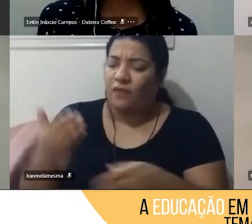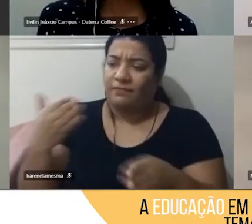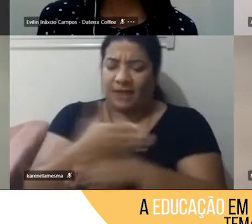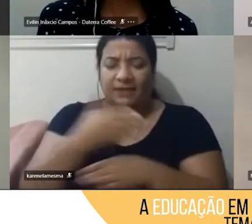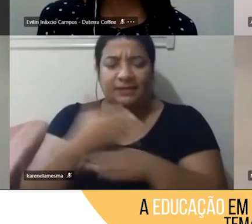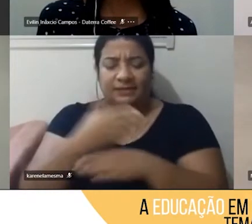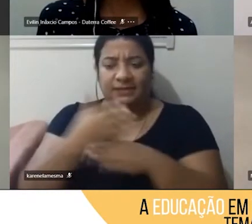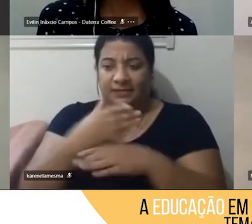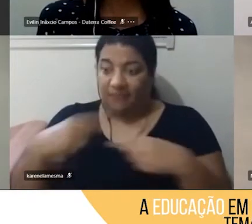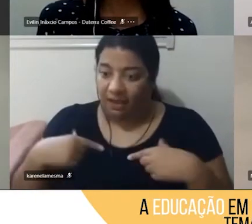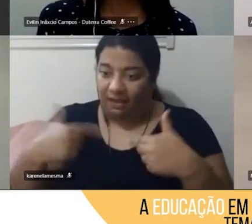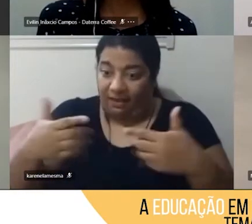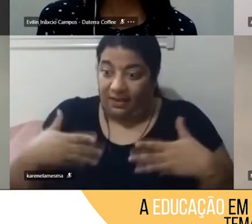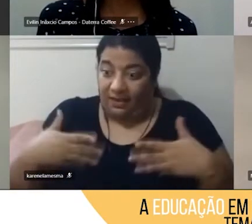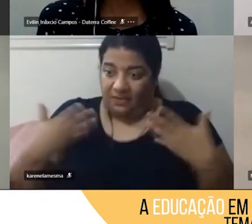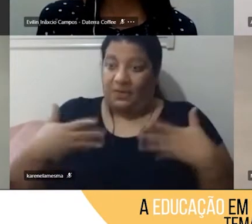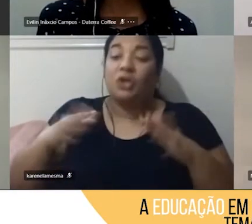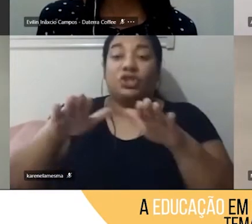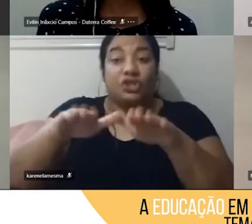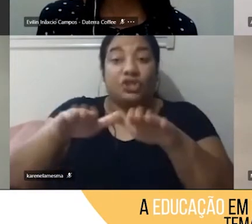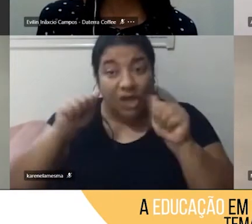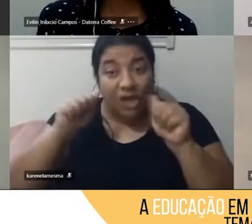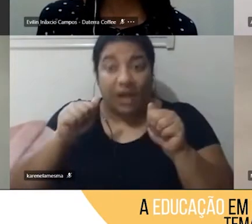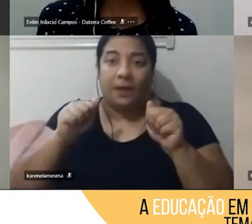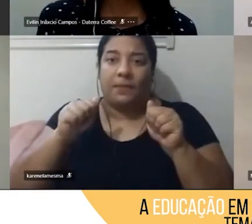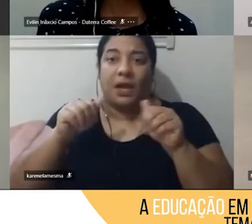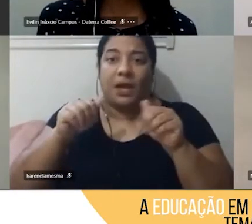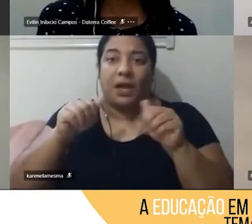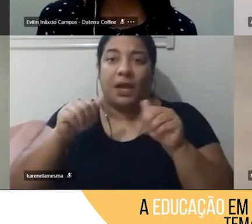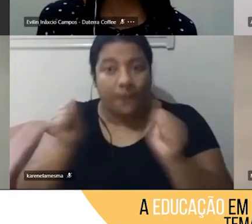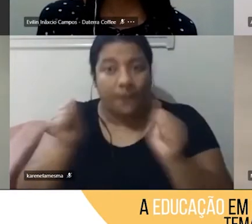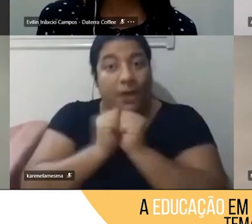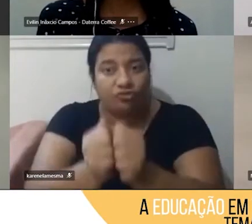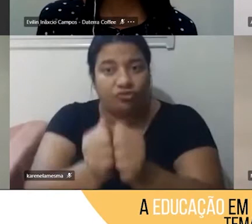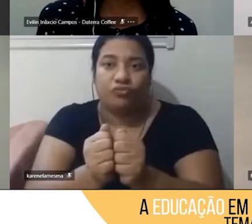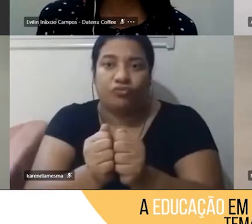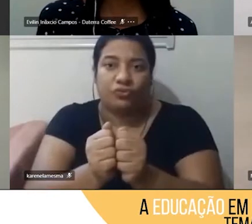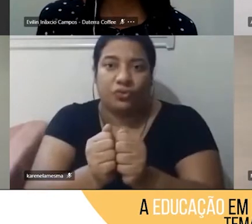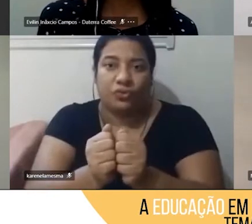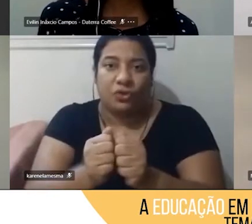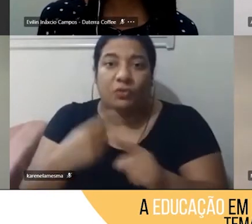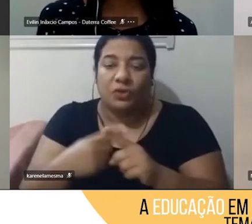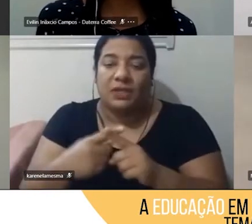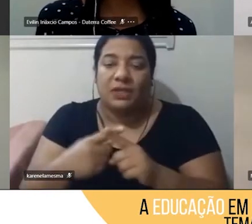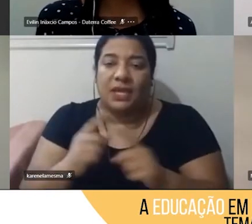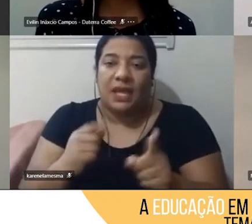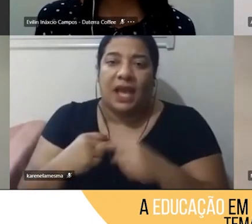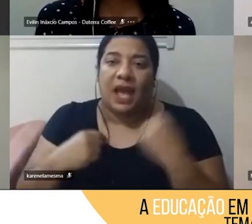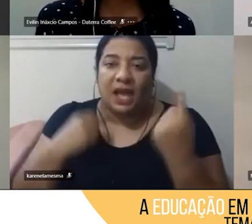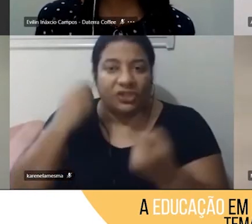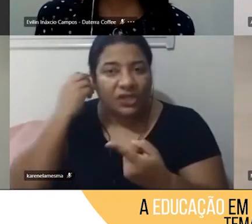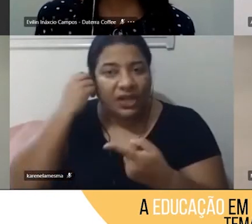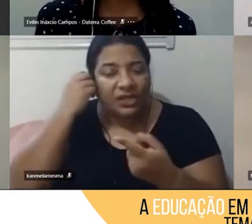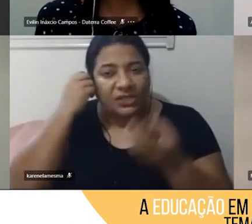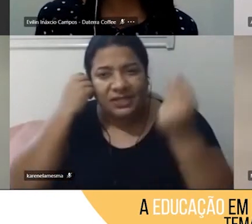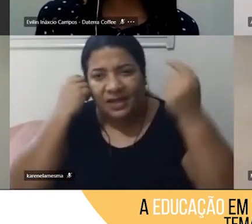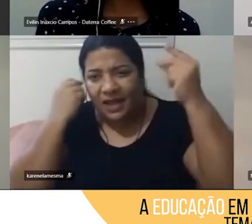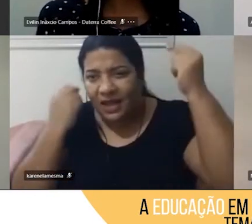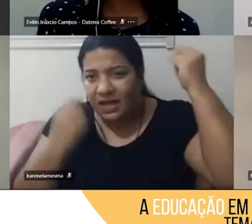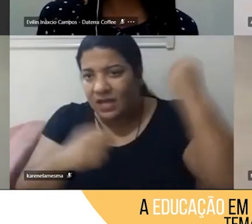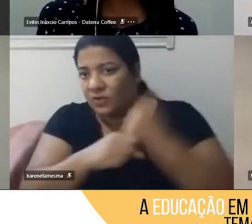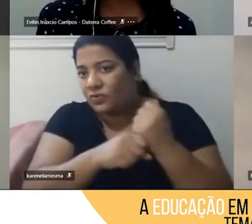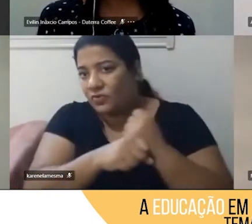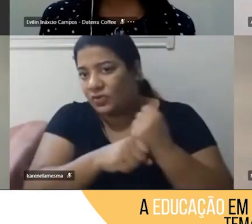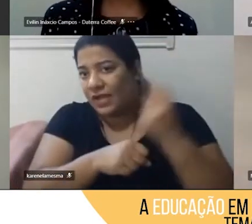chama esse grupo de jovens para fazer com vocês, então, a gente saiu muito, há muitos anos atrás a gente fazia